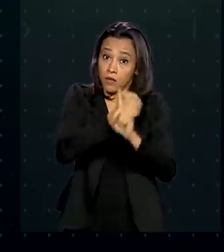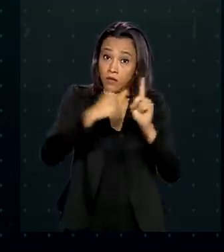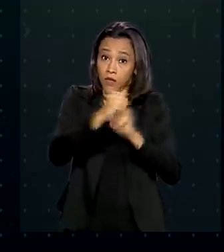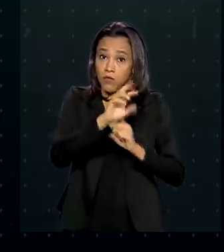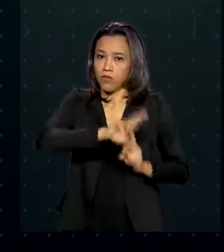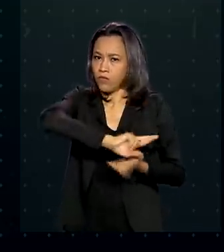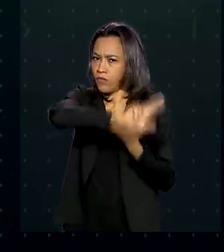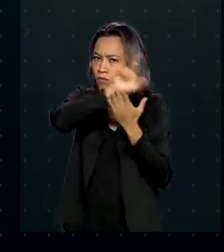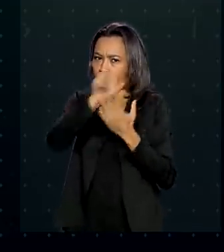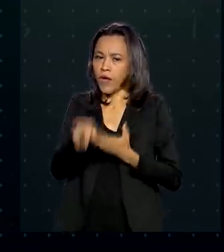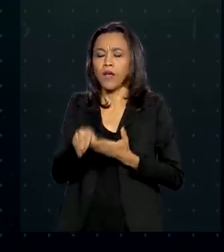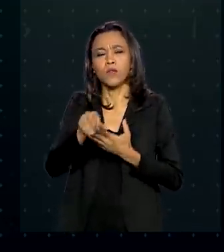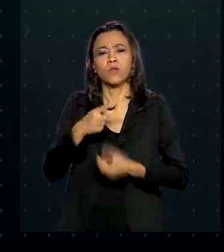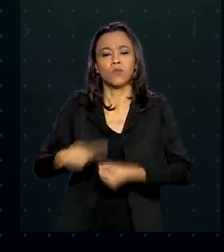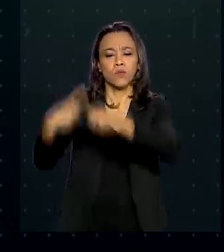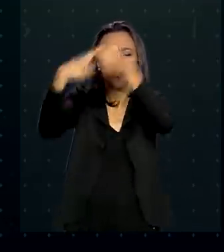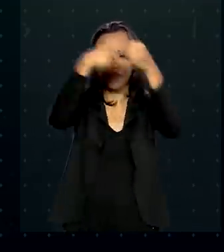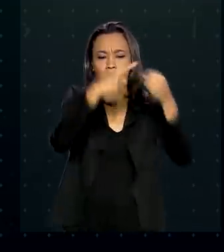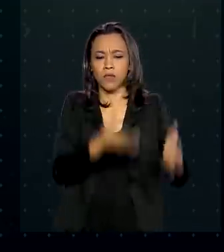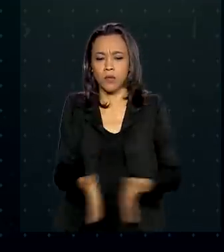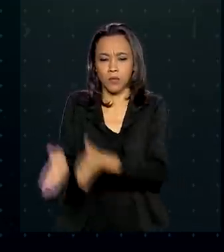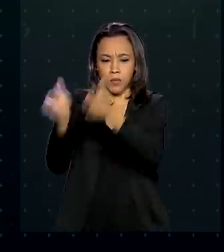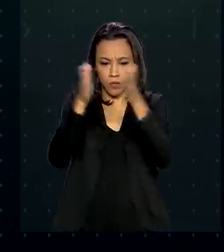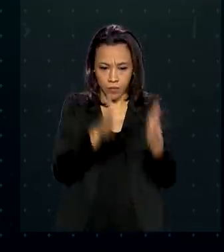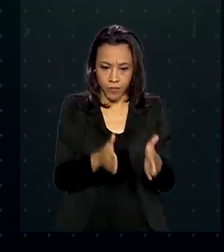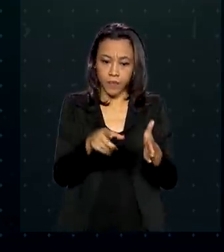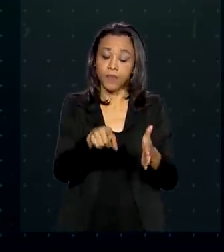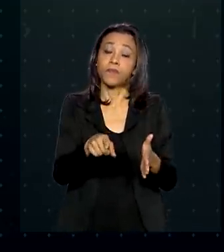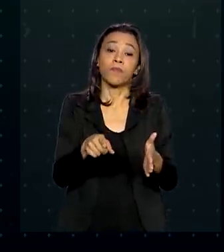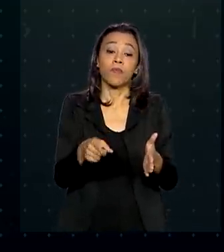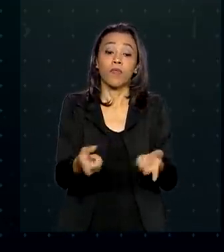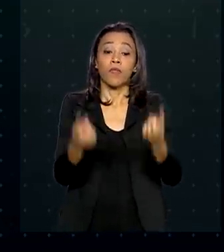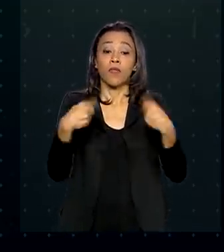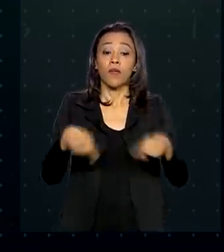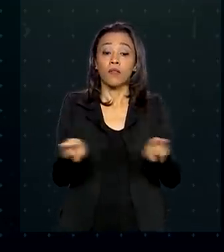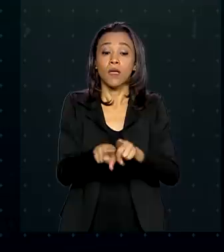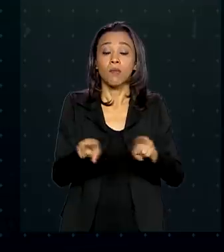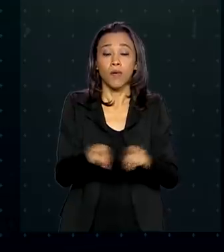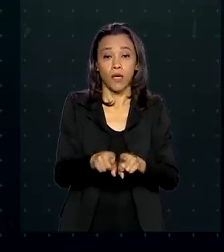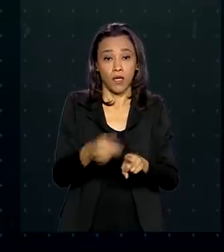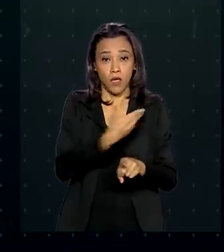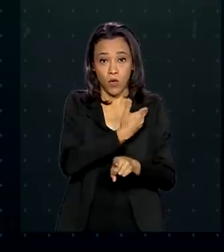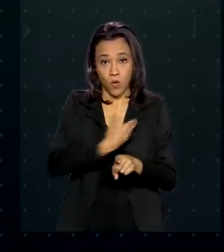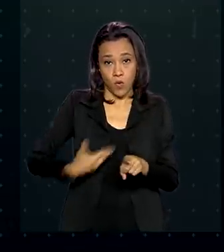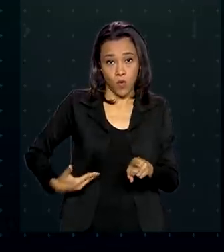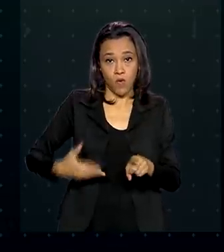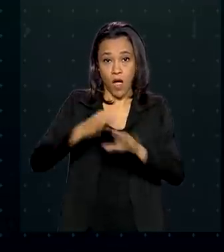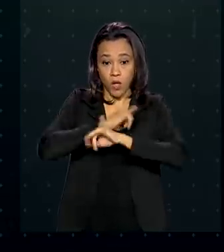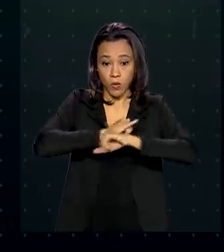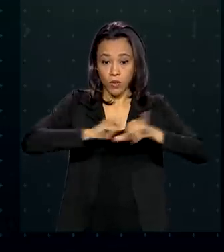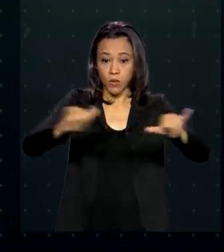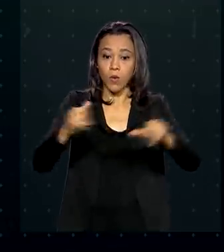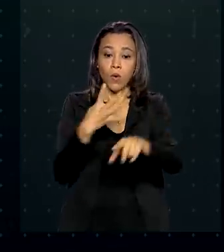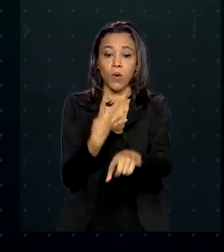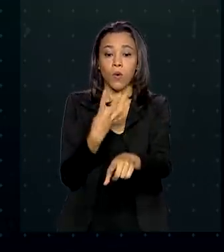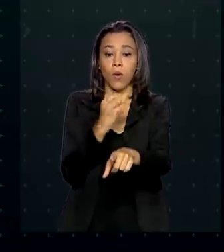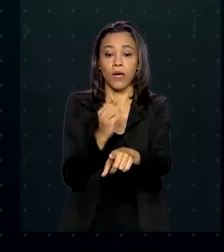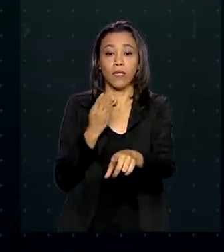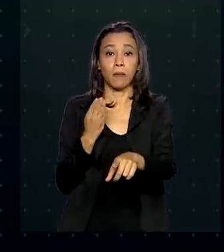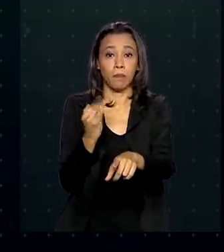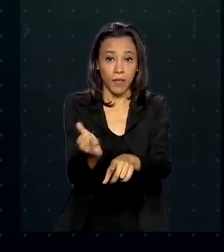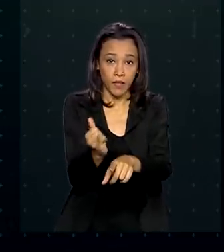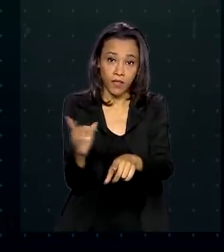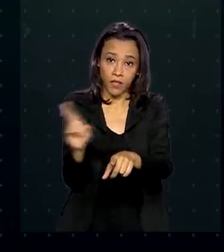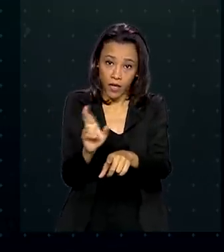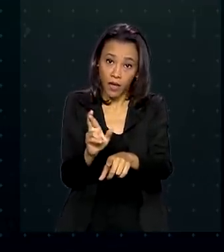bilhões de reais que serão destinados para o setor. O governo também anunciou 40 bilhões de reais para